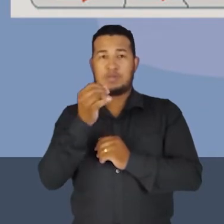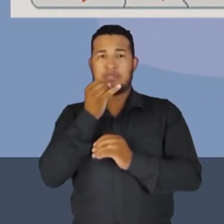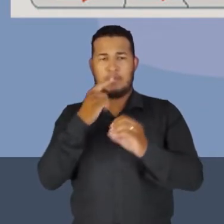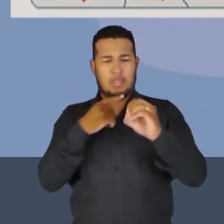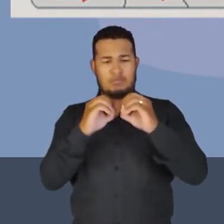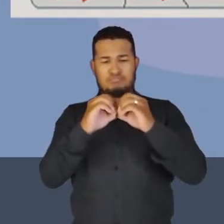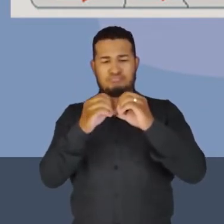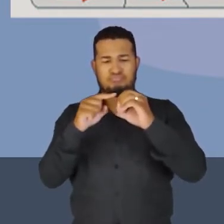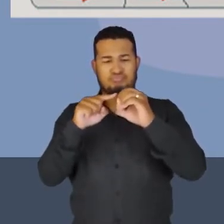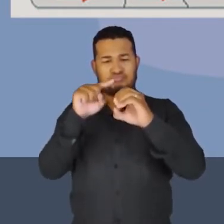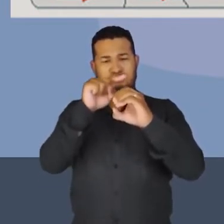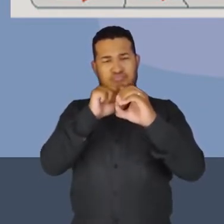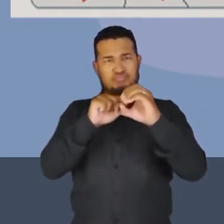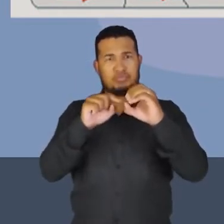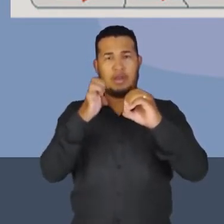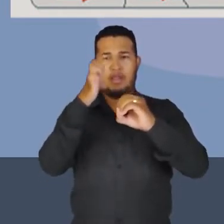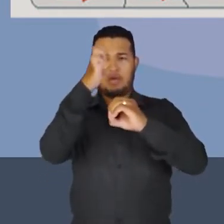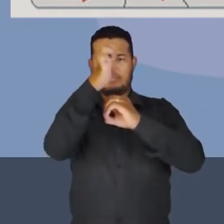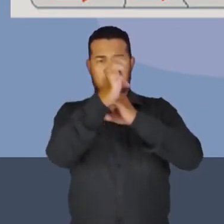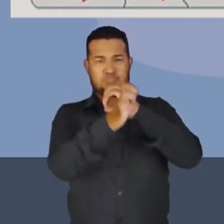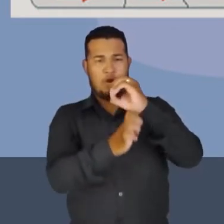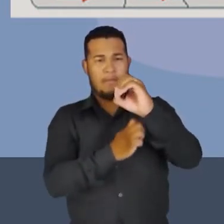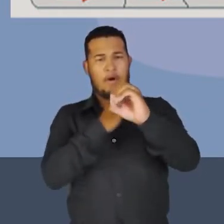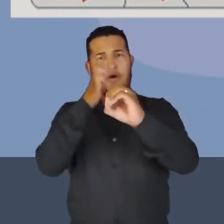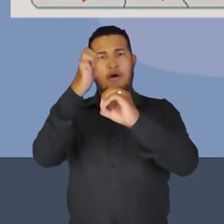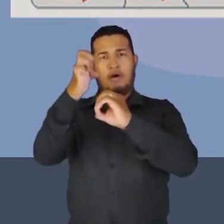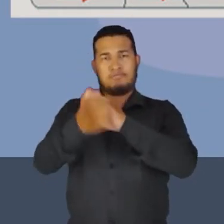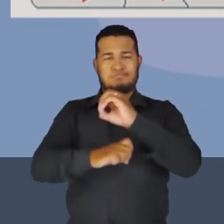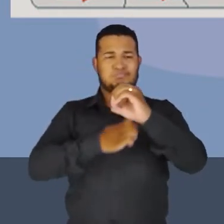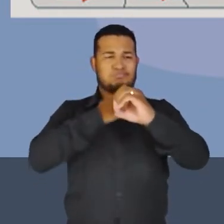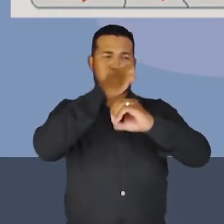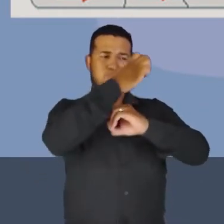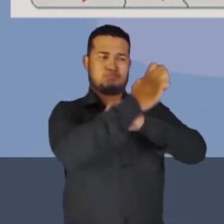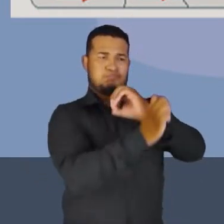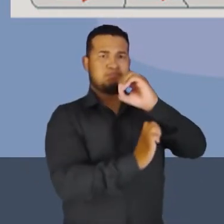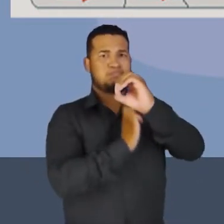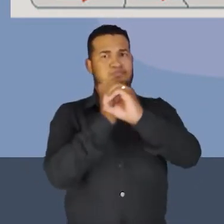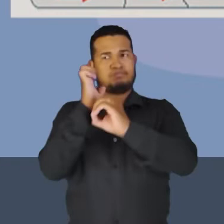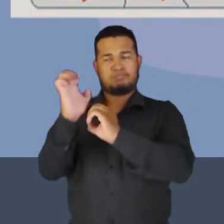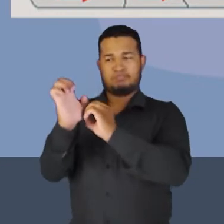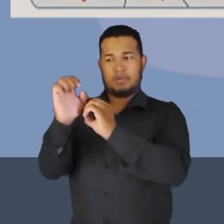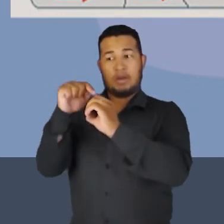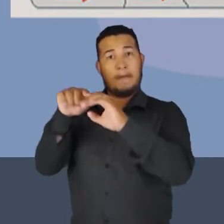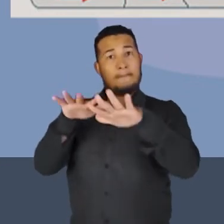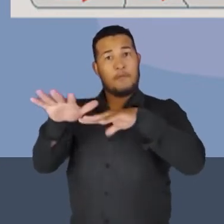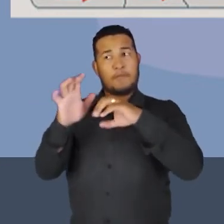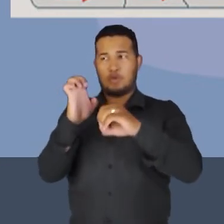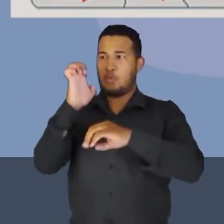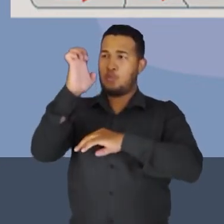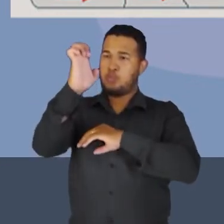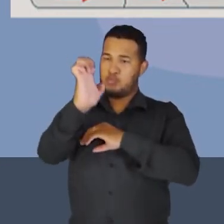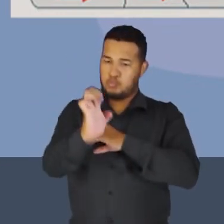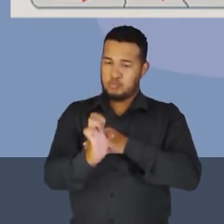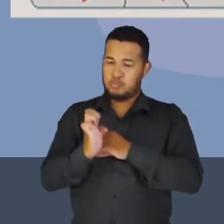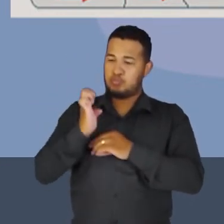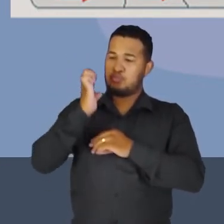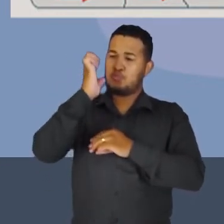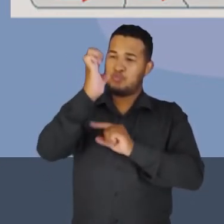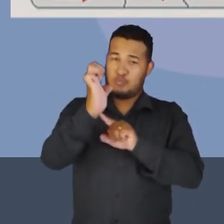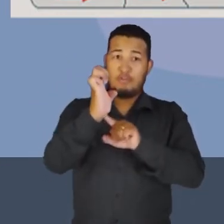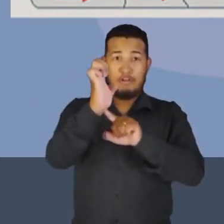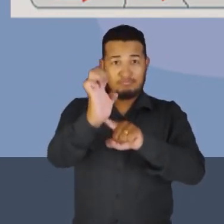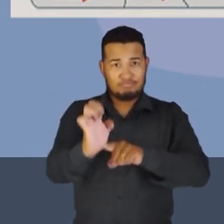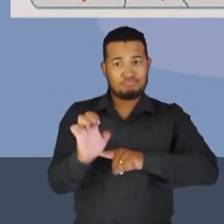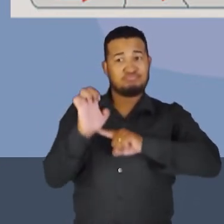núcleo. O elétron é carga. Estaria girando em sentido ordenado. Opa, então este movimento também criaria